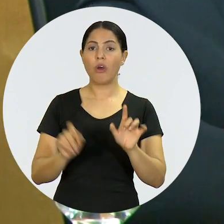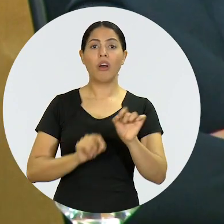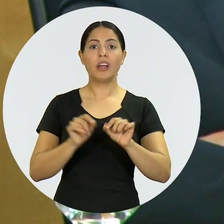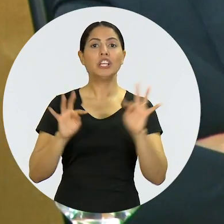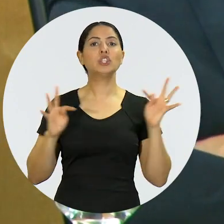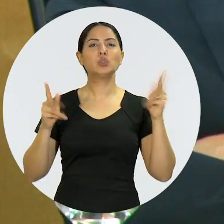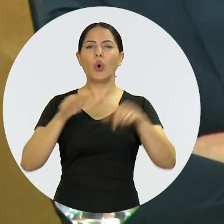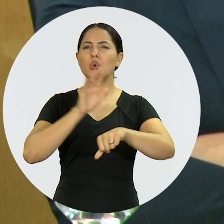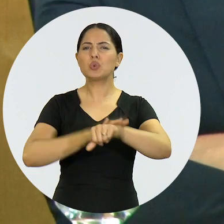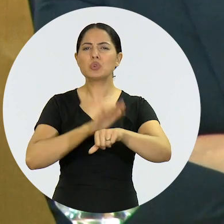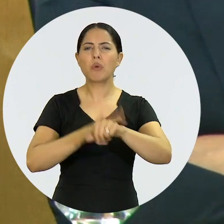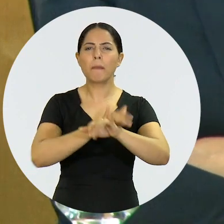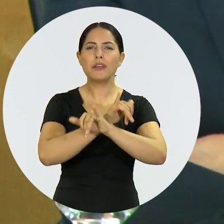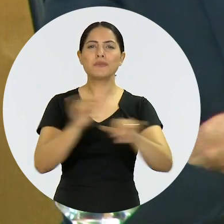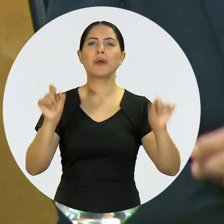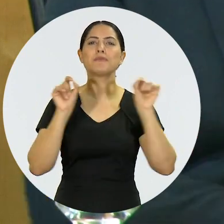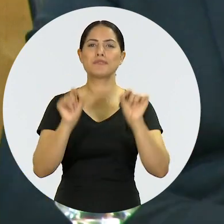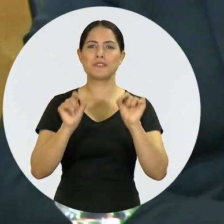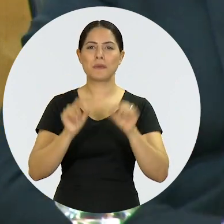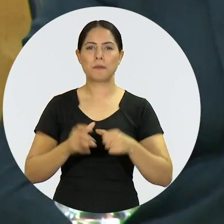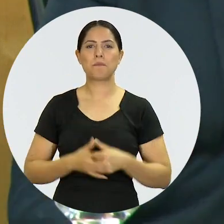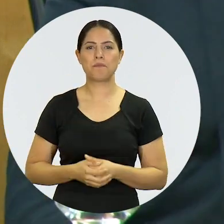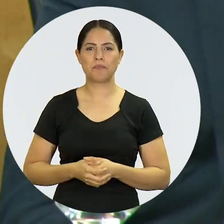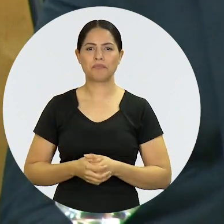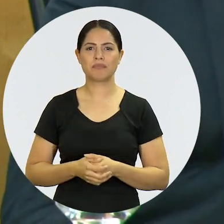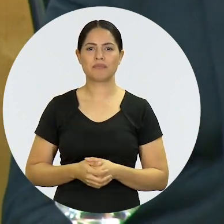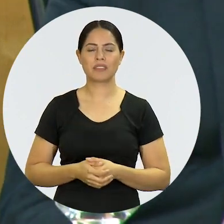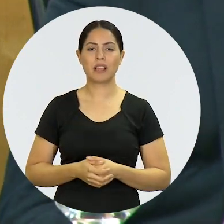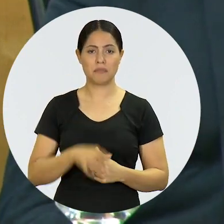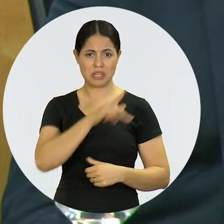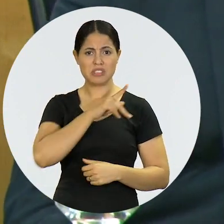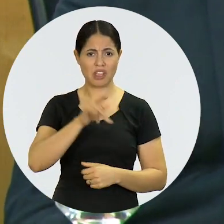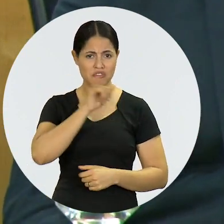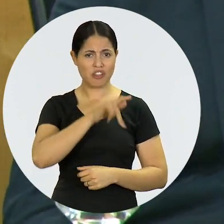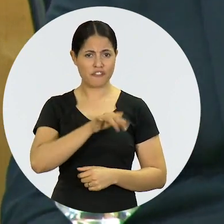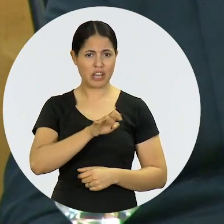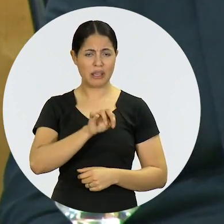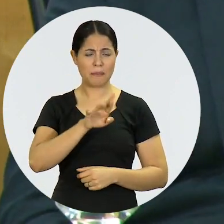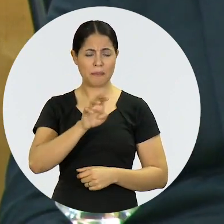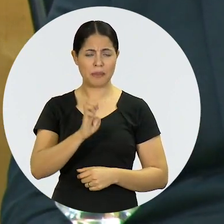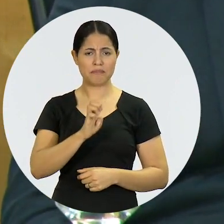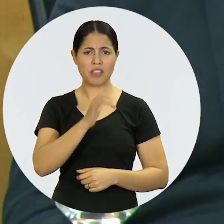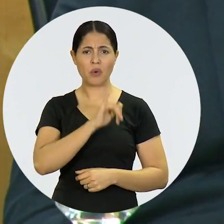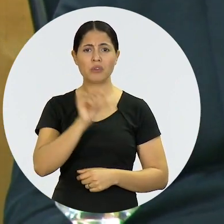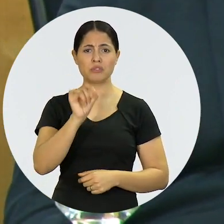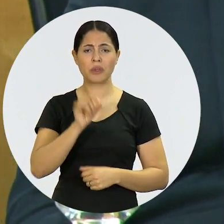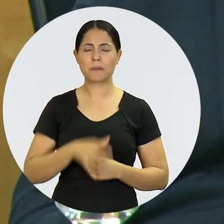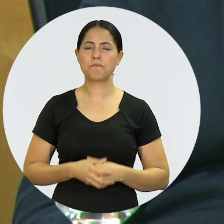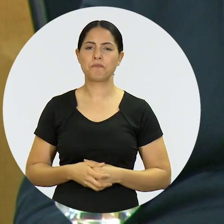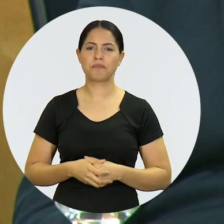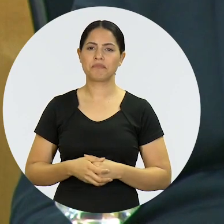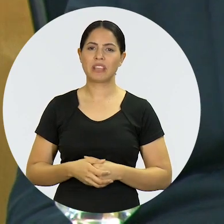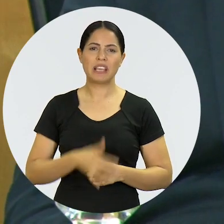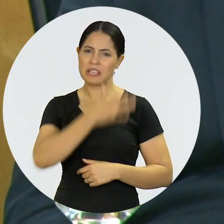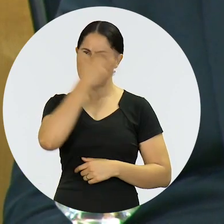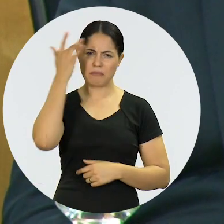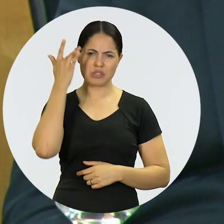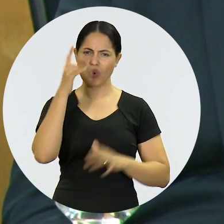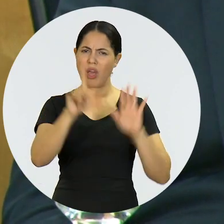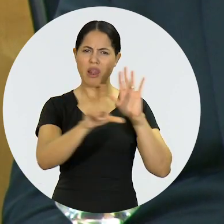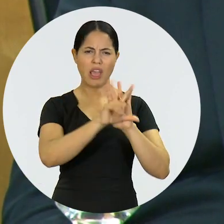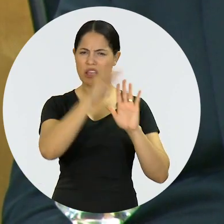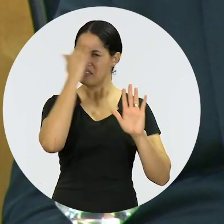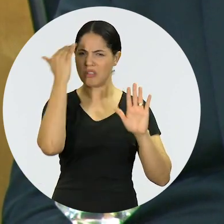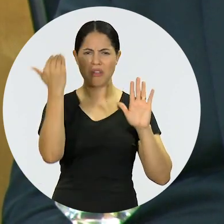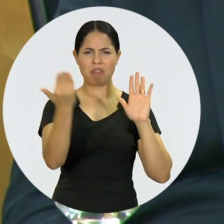eu tenho sempre dito, em todos os momentos que sou questionado, tenho dito, presidente Felipe, que aquele